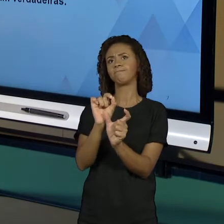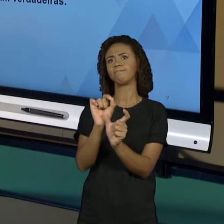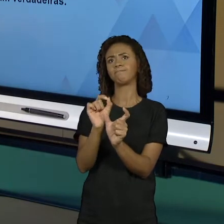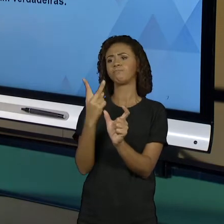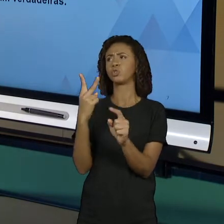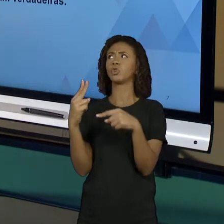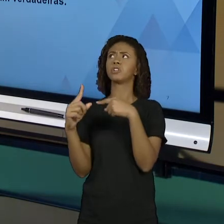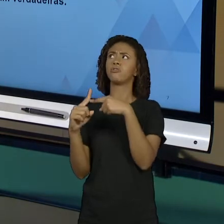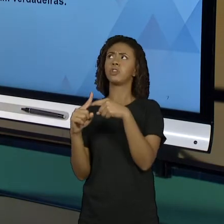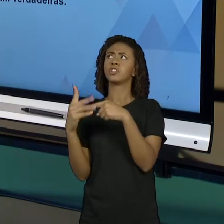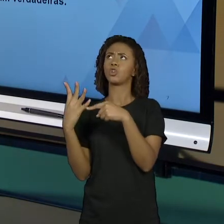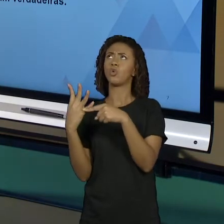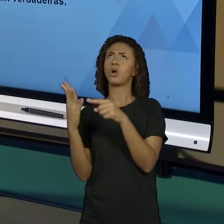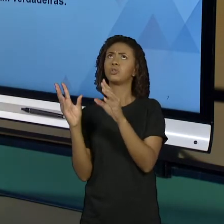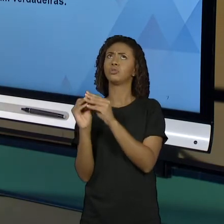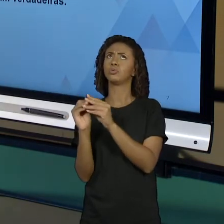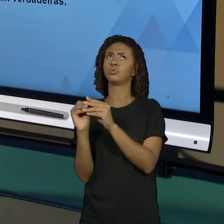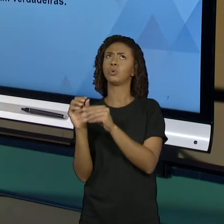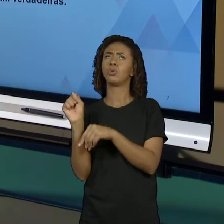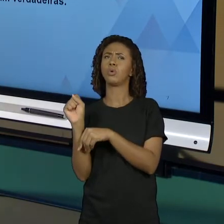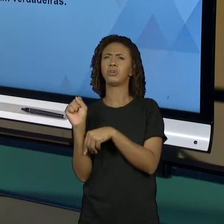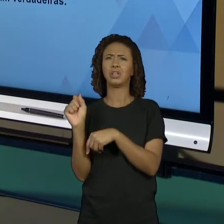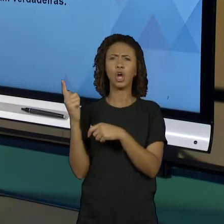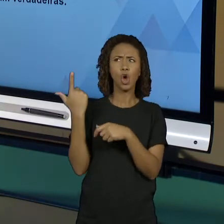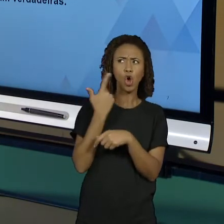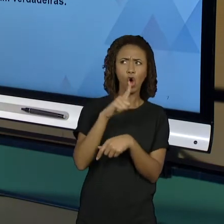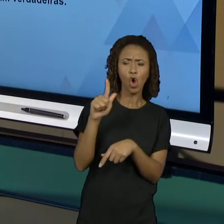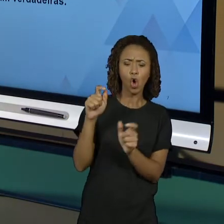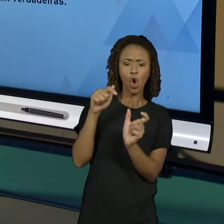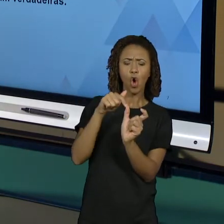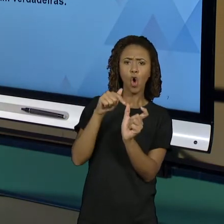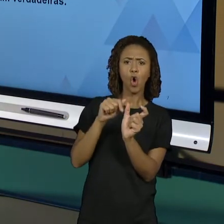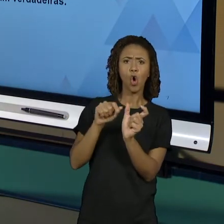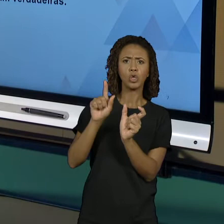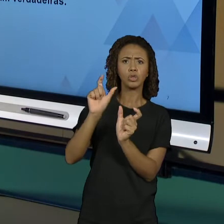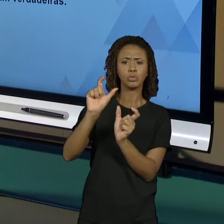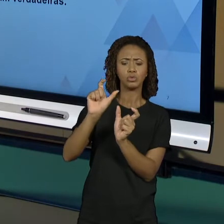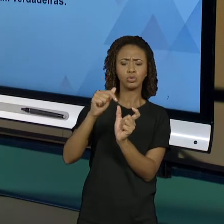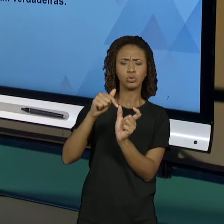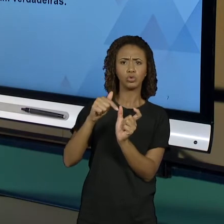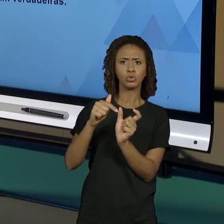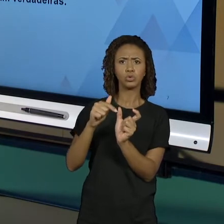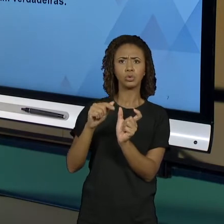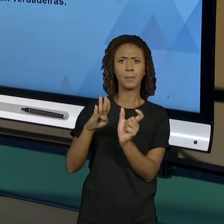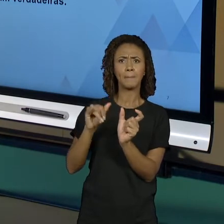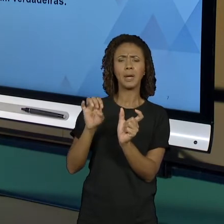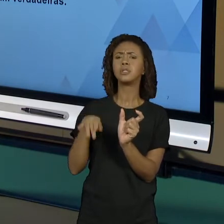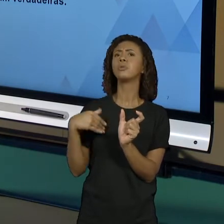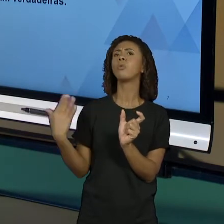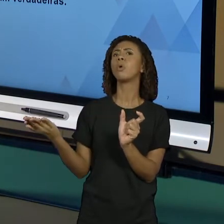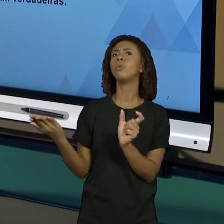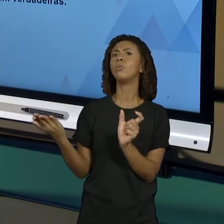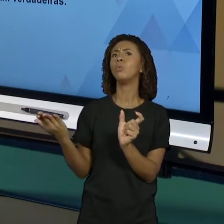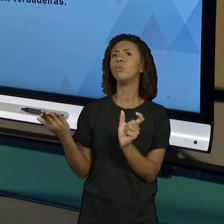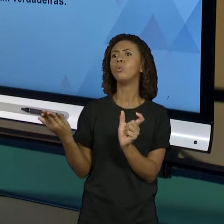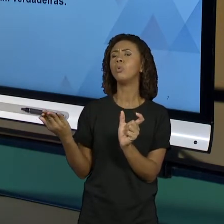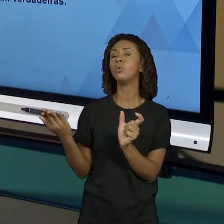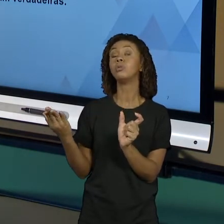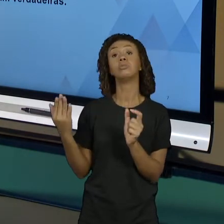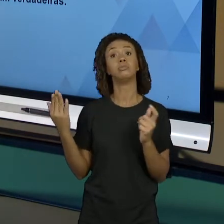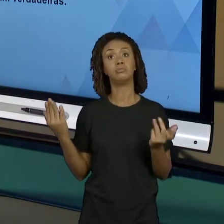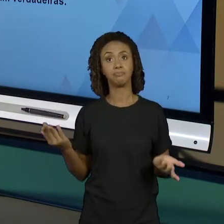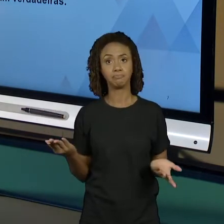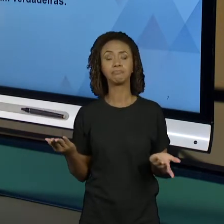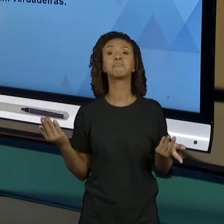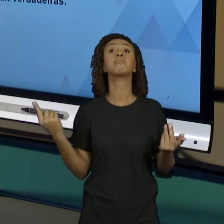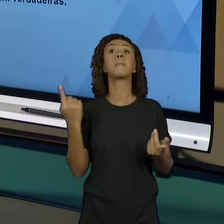8. Será que isso aí pode estar escrito numa outra base, esse sistema? Se tiver, qual é essa base? Bom, então primeiro eu